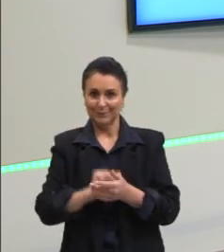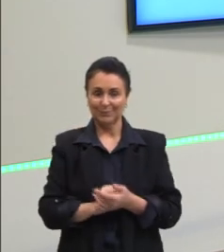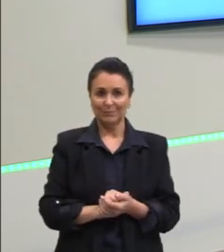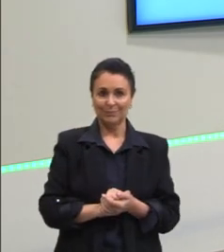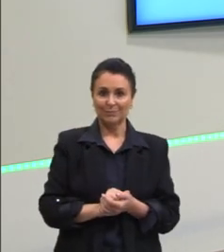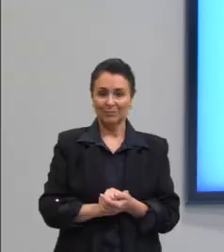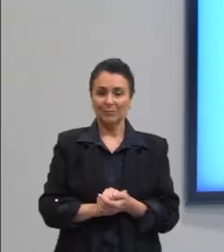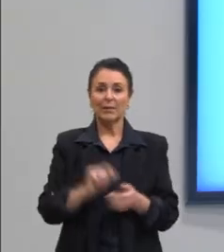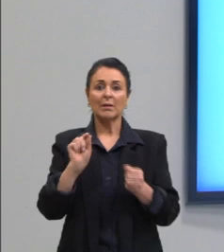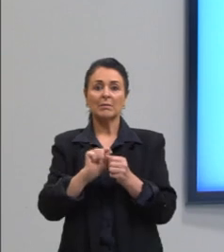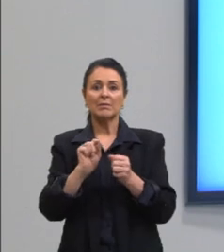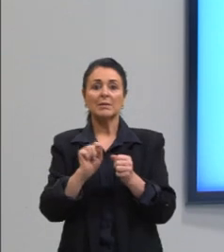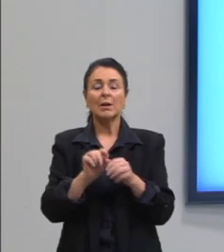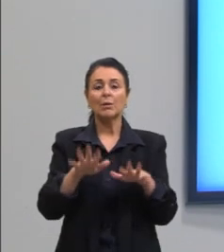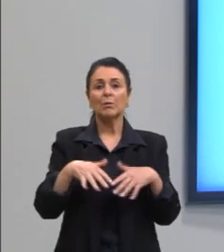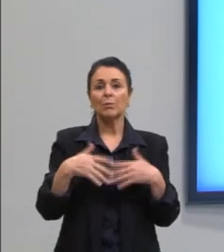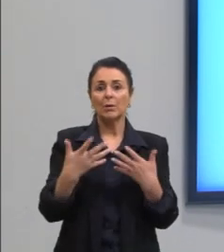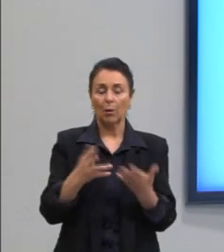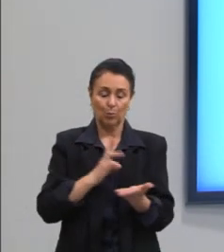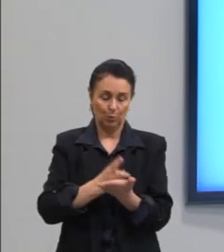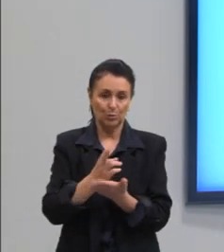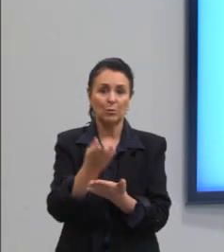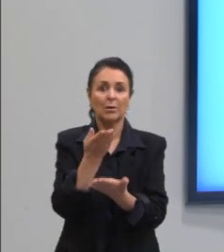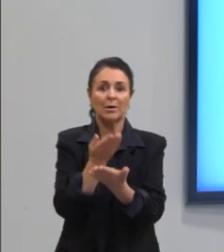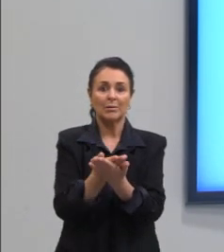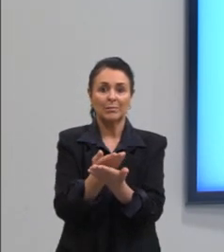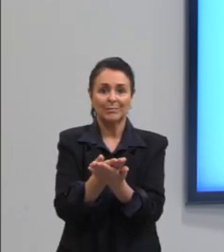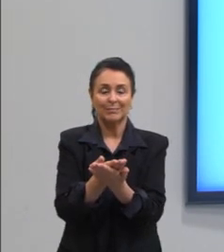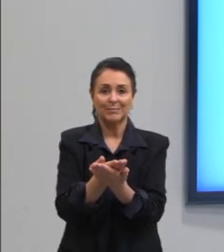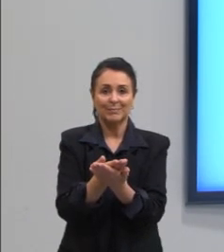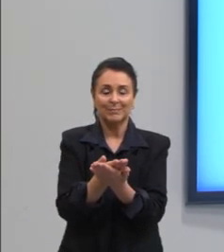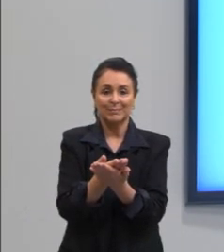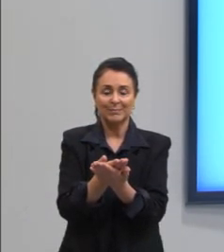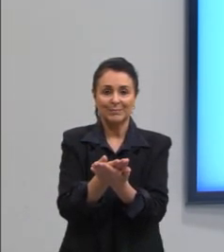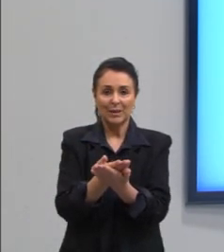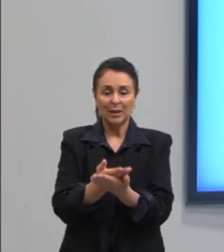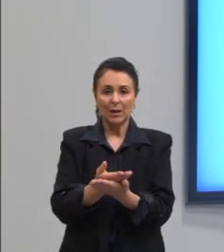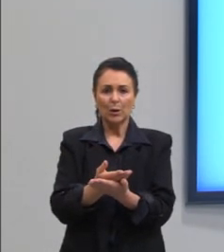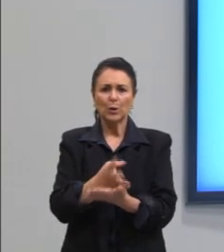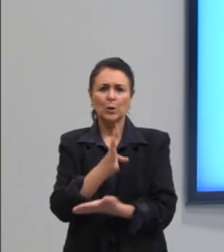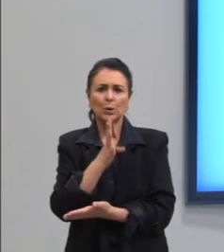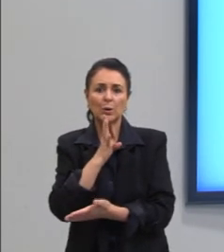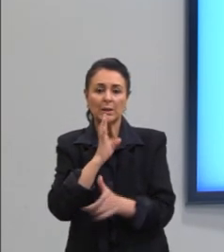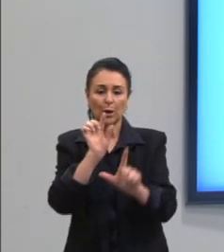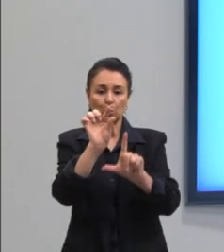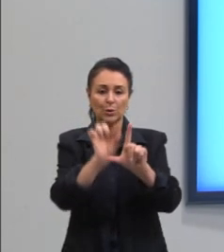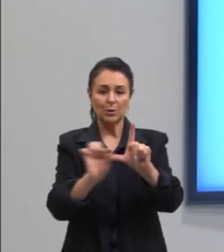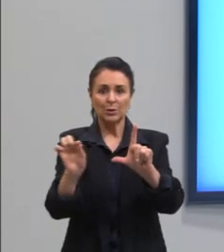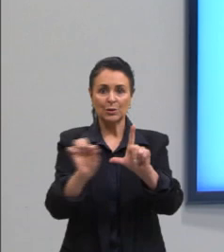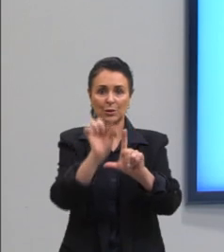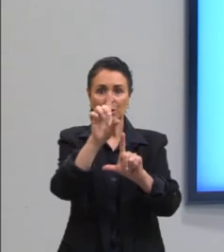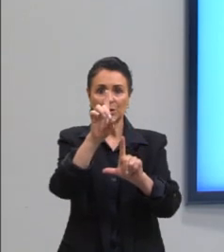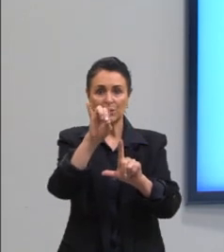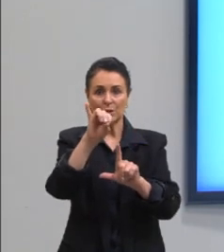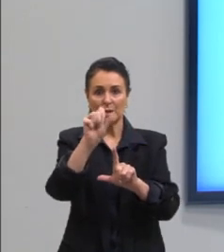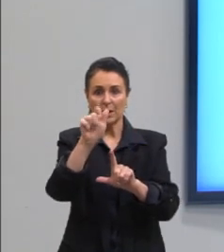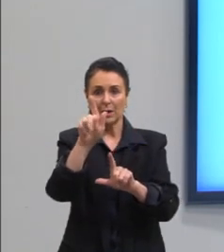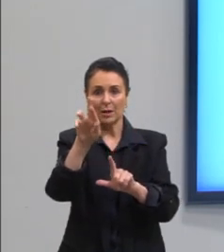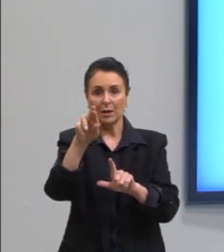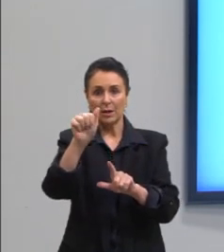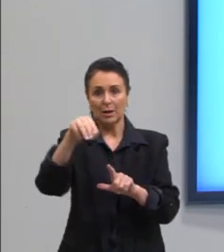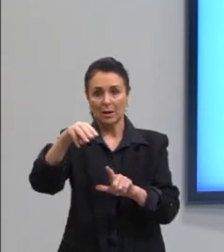V, formando-se, então, aqui continuando, formando-se, então, o que se conhece como diagrama de V, que eu acabei de falar, ou